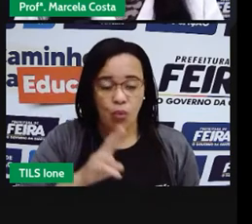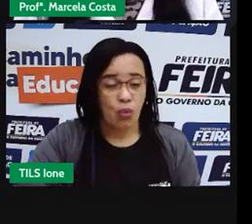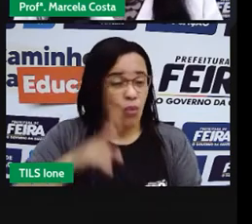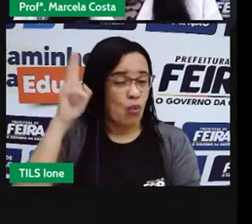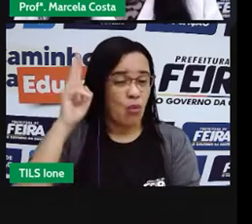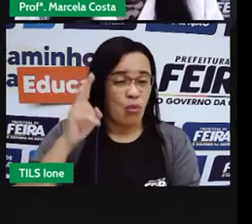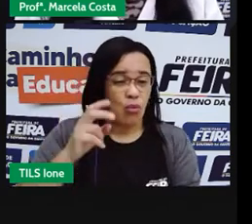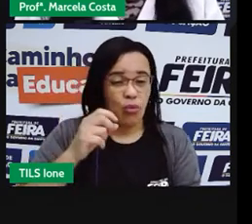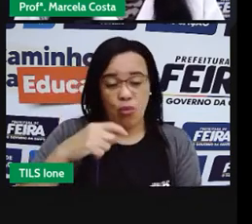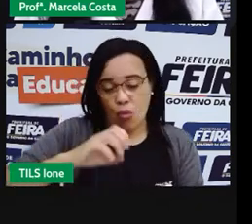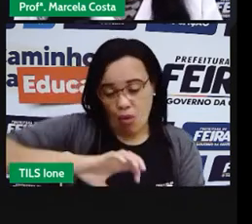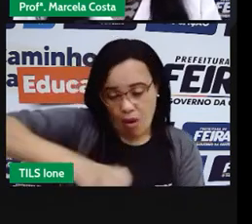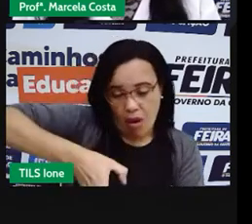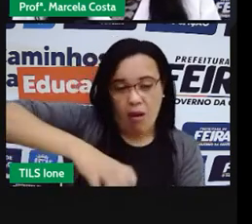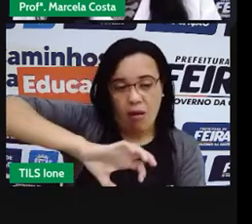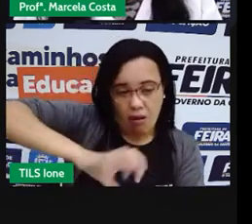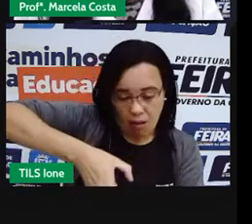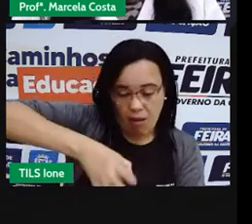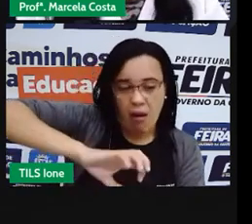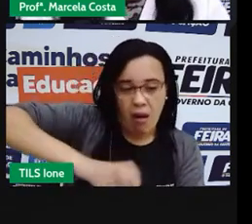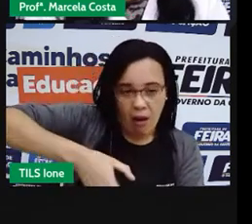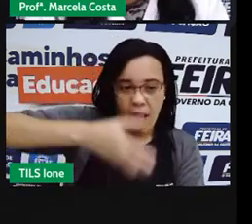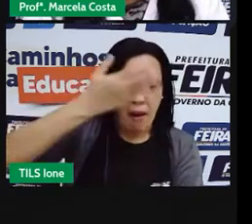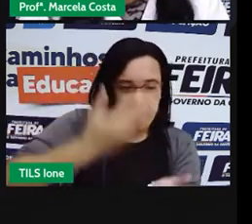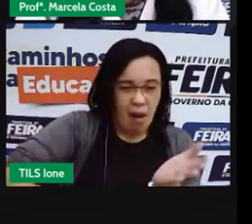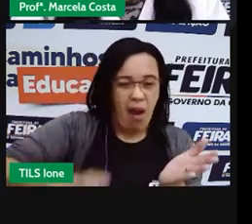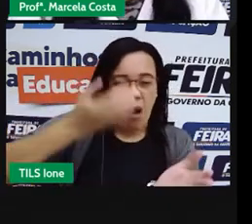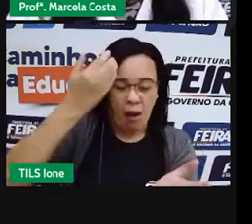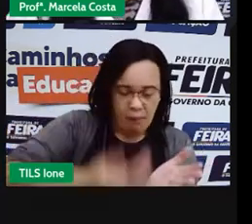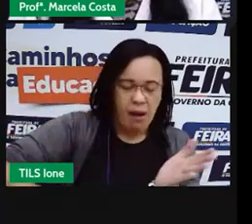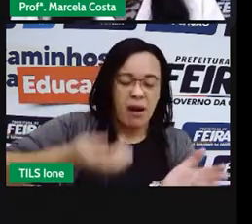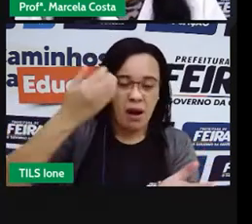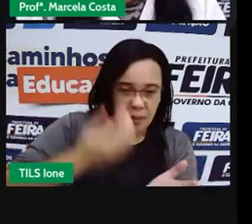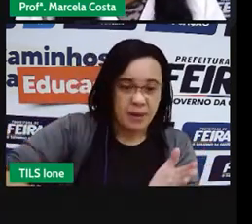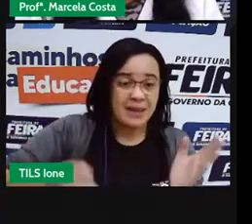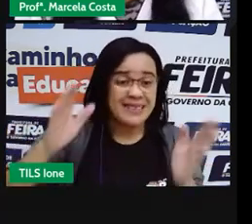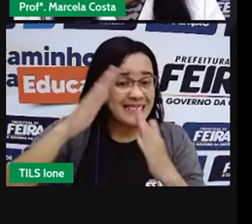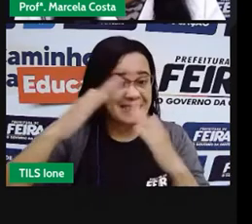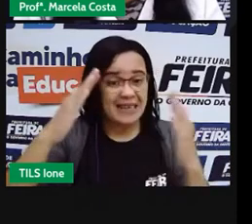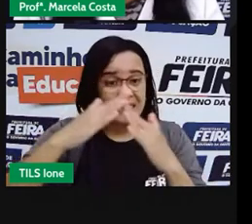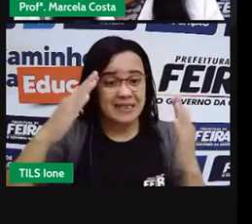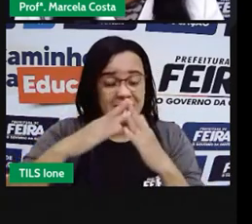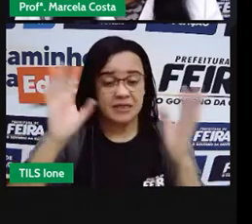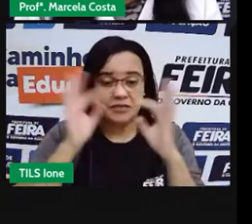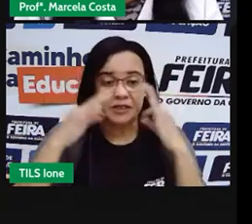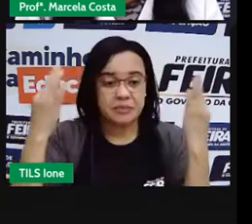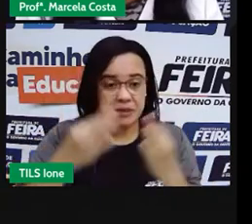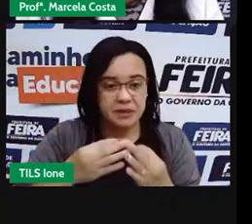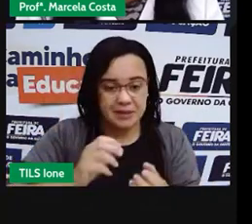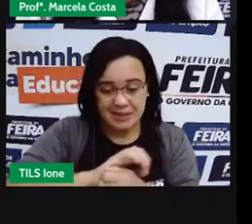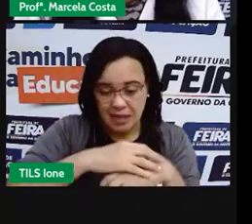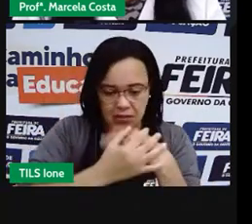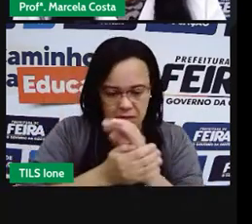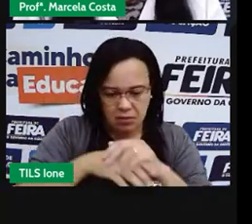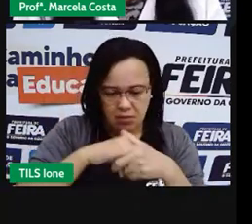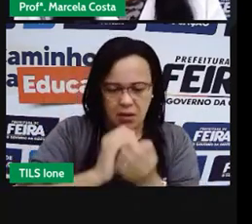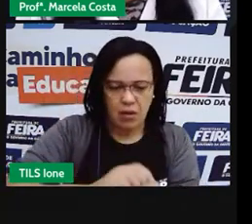abre para você, se abre para você familiar, deixar a torneira aberta enquanto está lavando a mão,